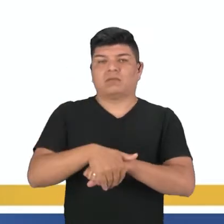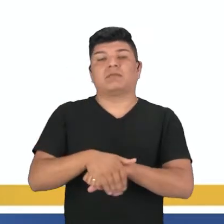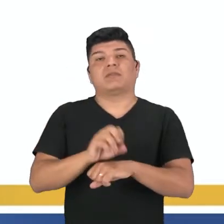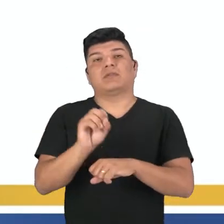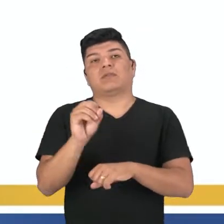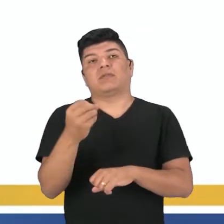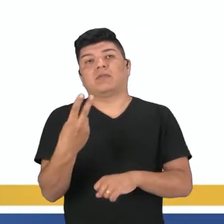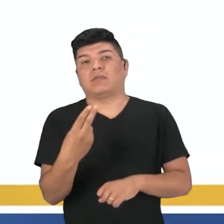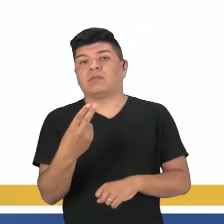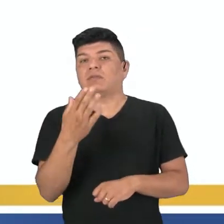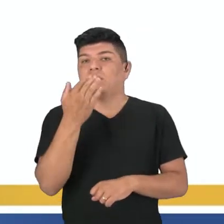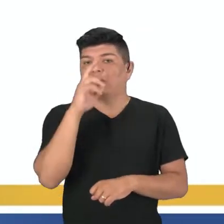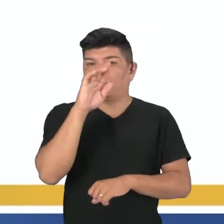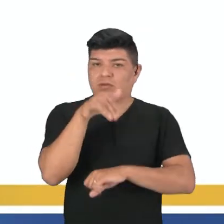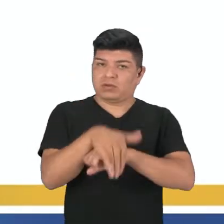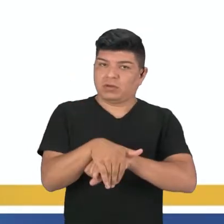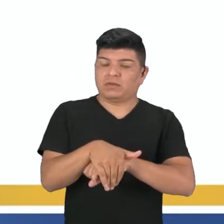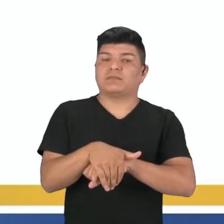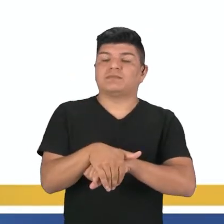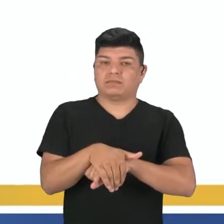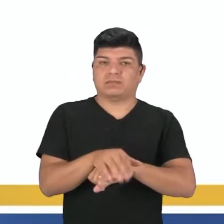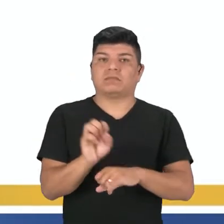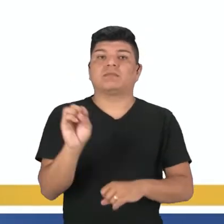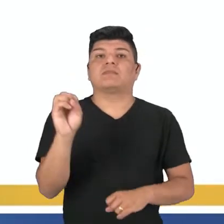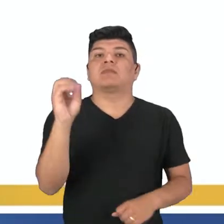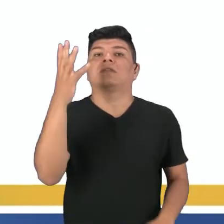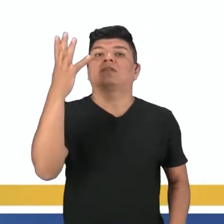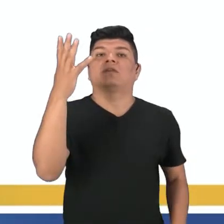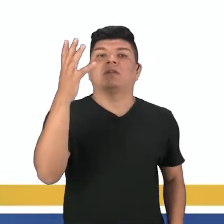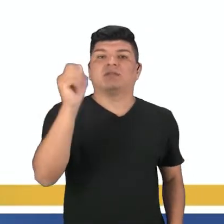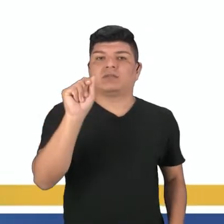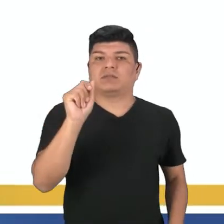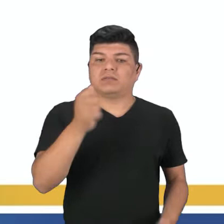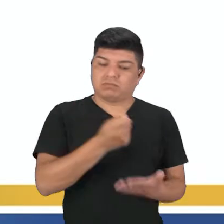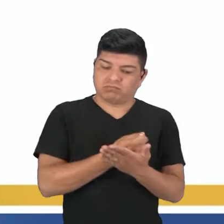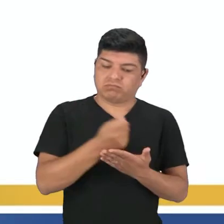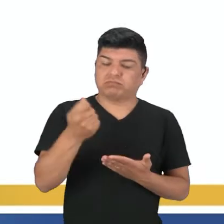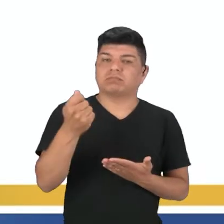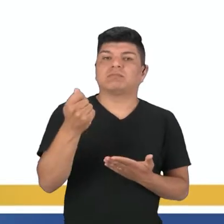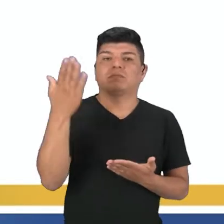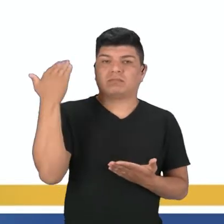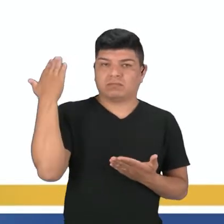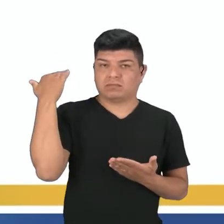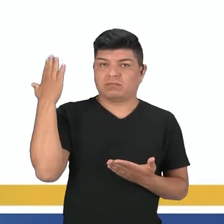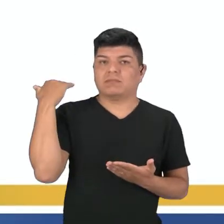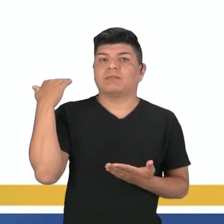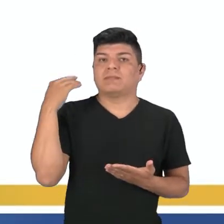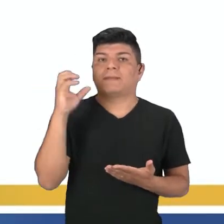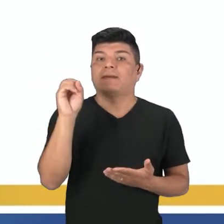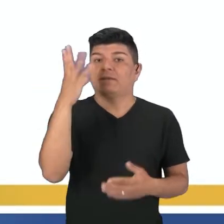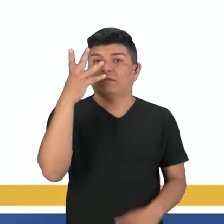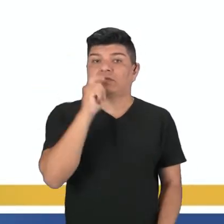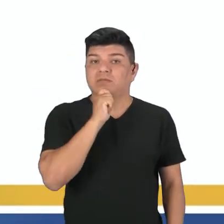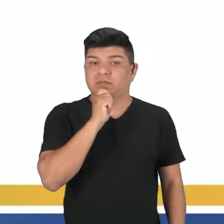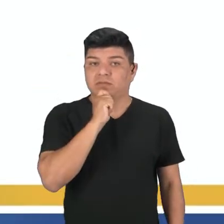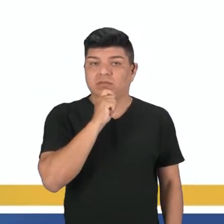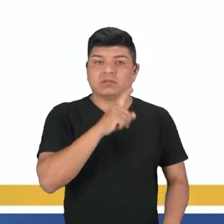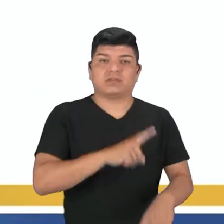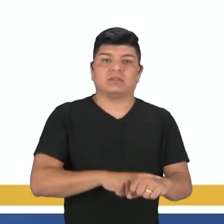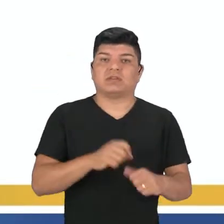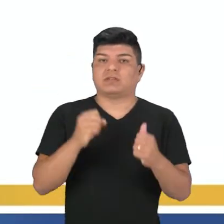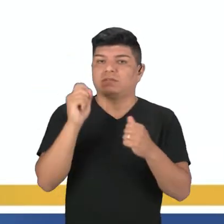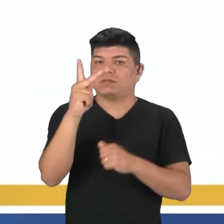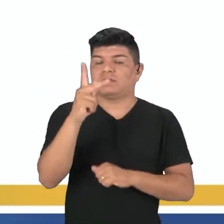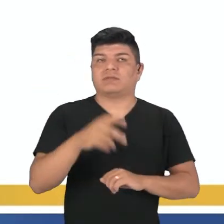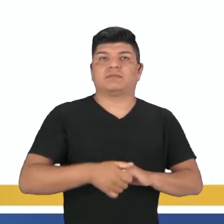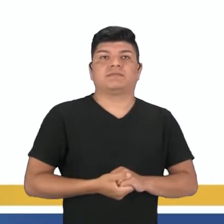ou ele estava jantando. Essa ação estava em progresso, no passado. Ela estava acontecendo em um certo momento,